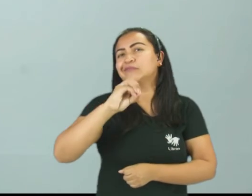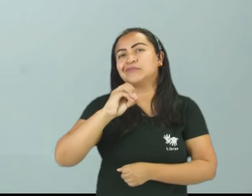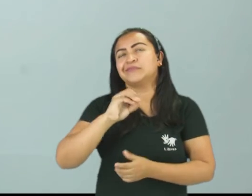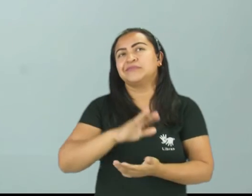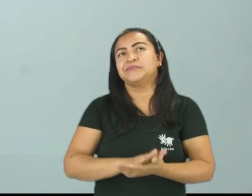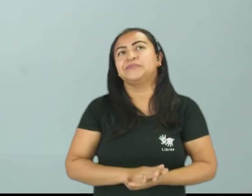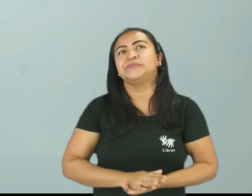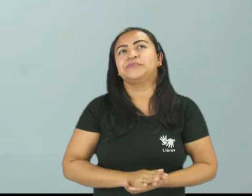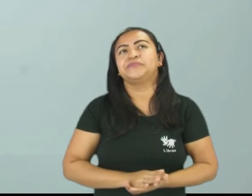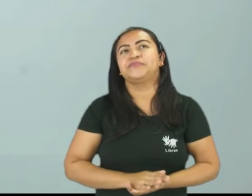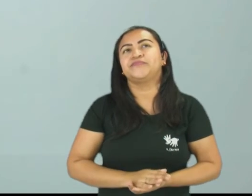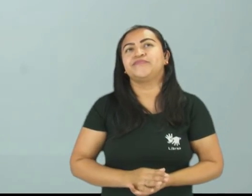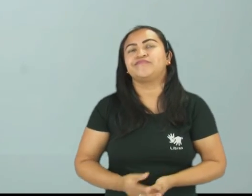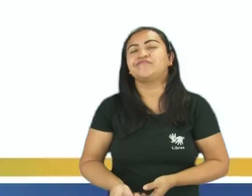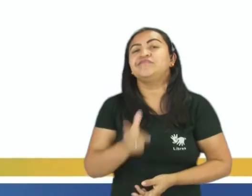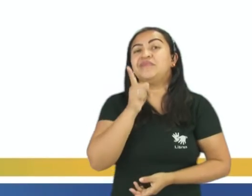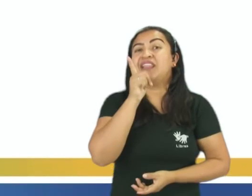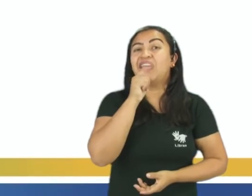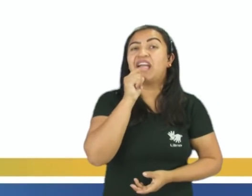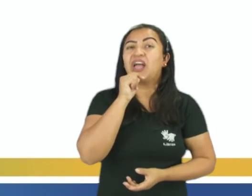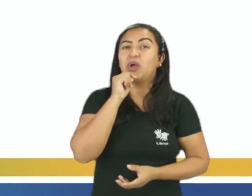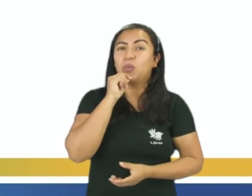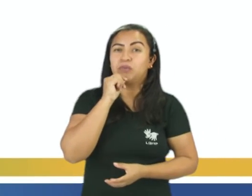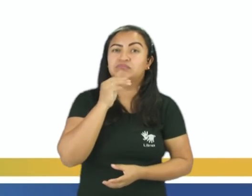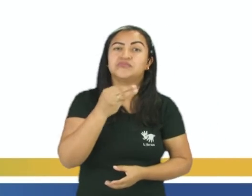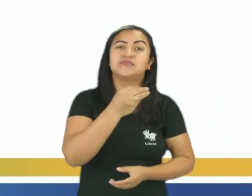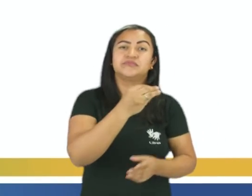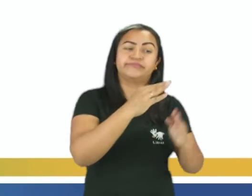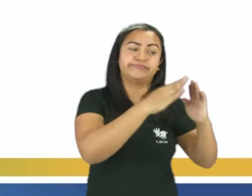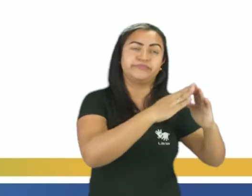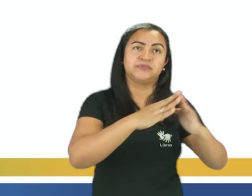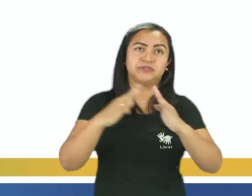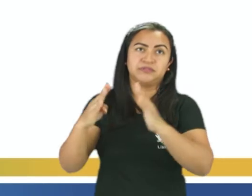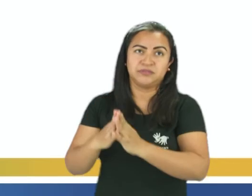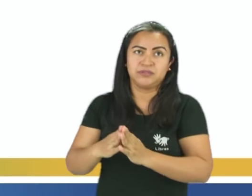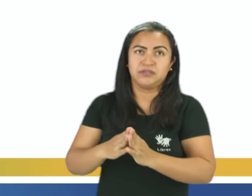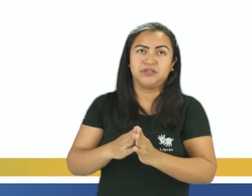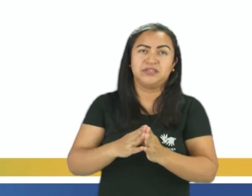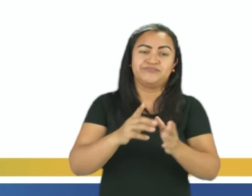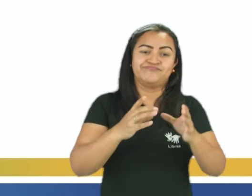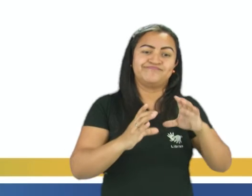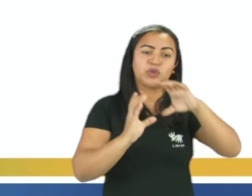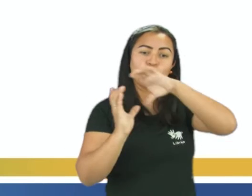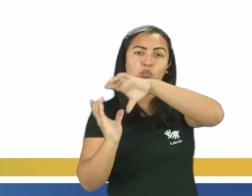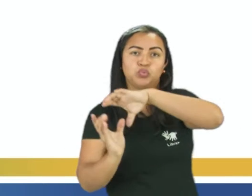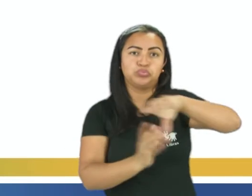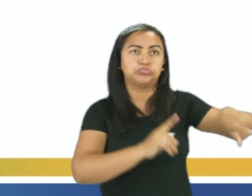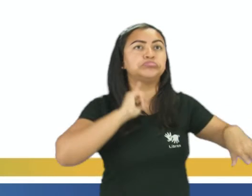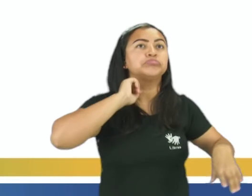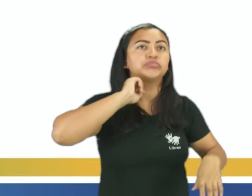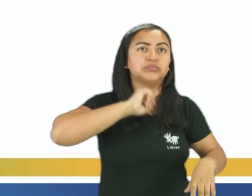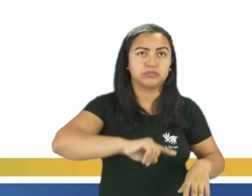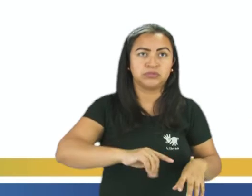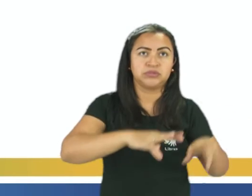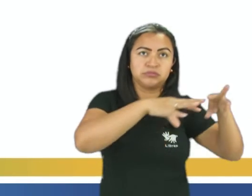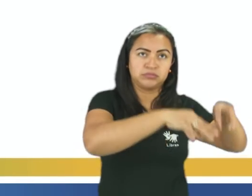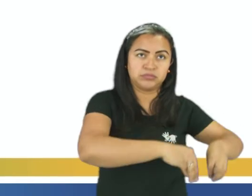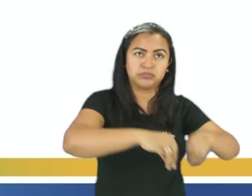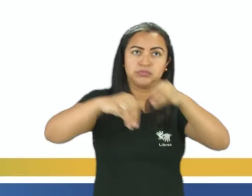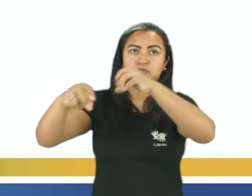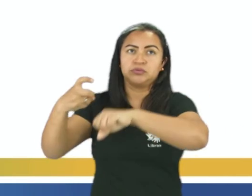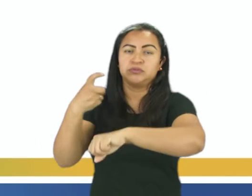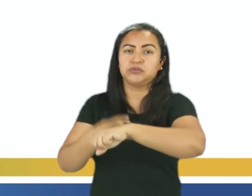Abastecimento de água potável, esgotamento sanitário, manejo de resíduos sólidos e